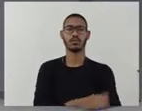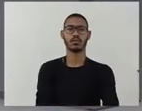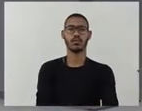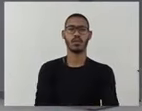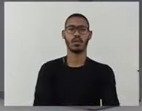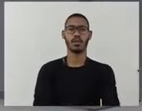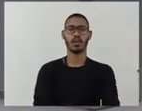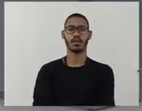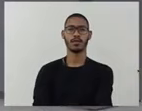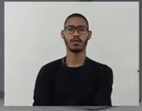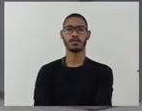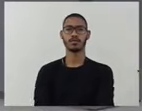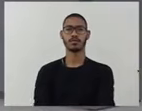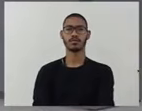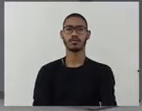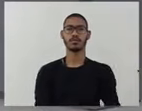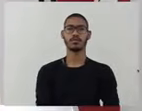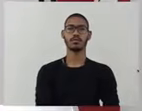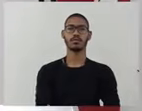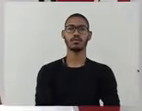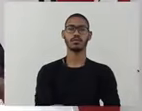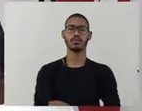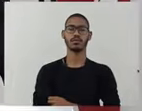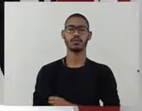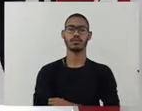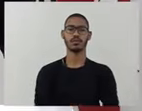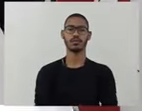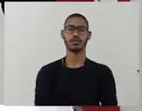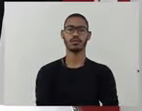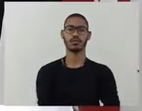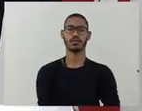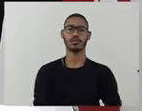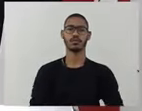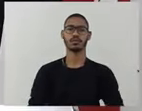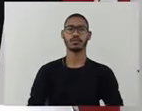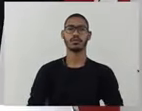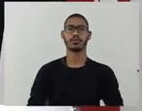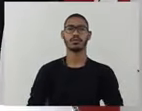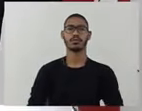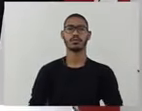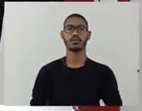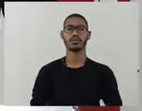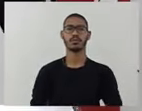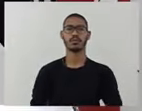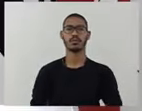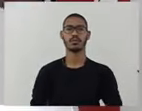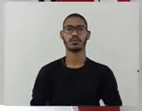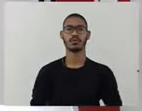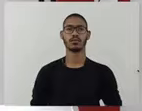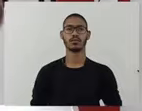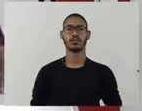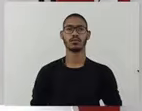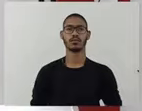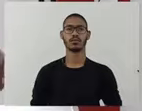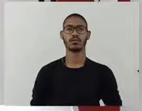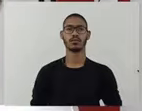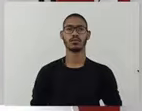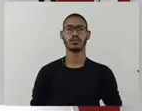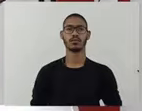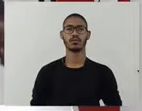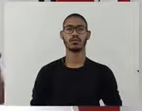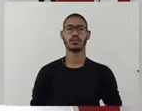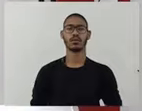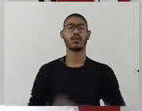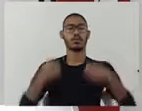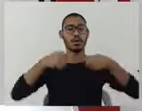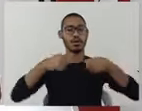do veículo de hemodiálise. Concluindo, vereador. Respeita. Todos os vereadores. Um